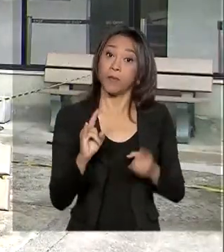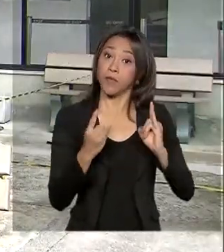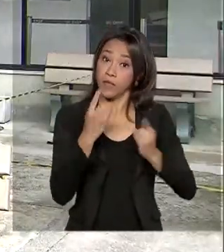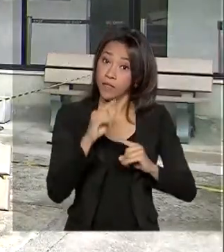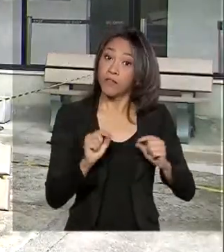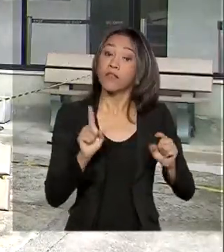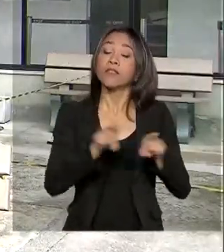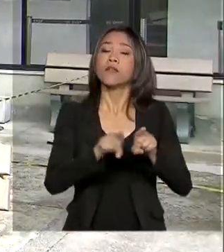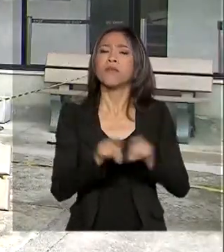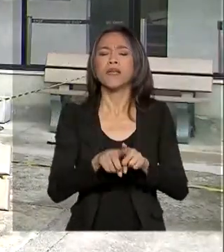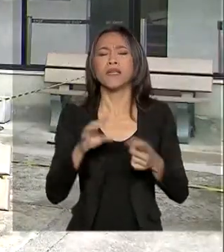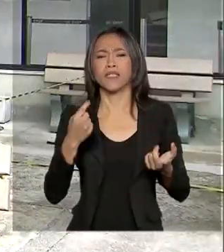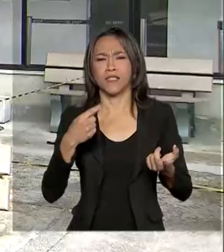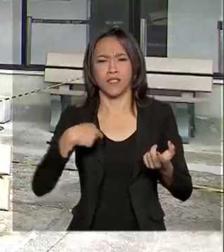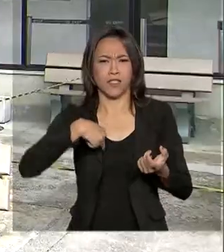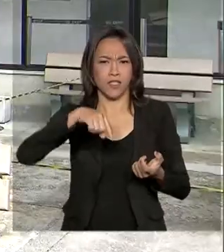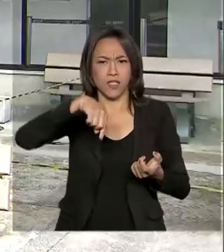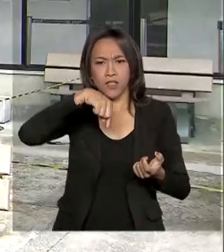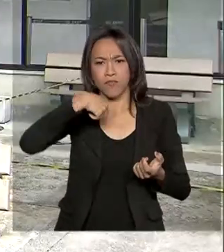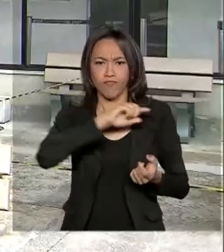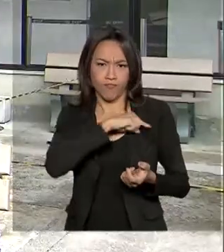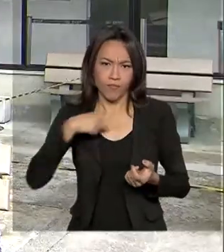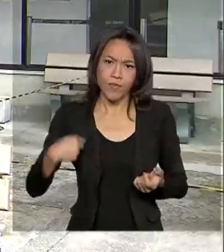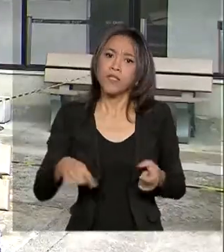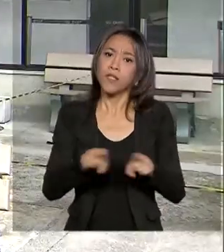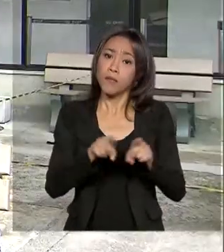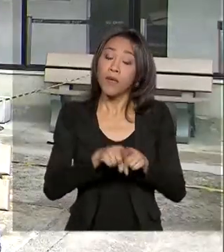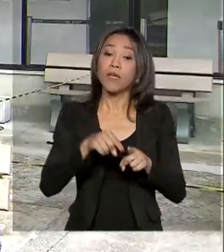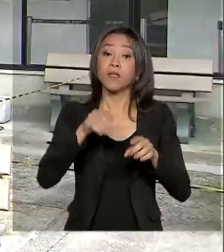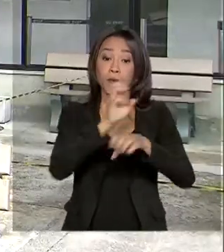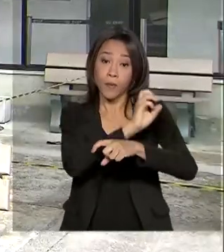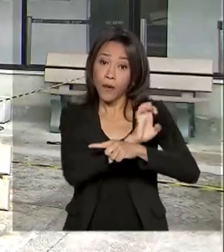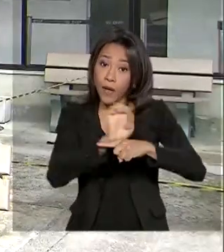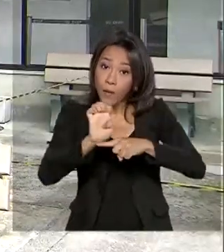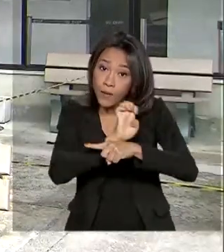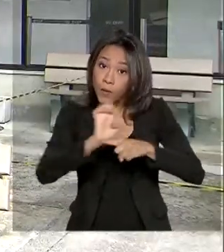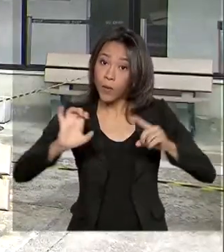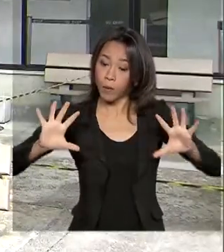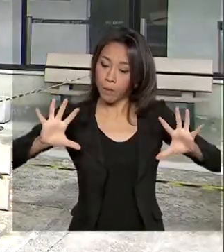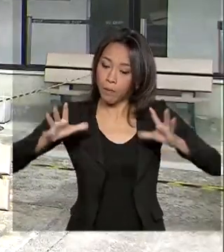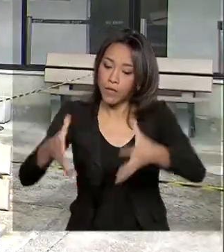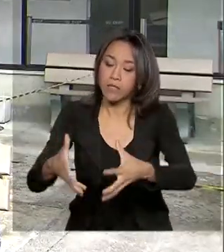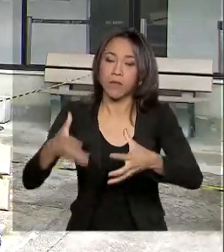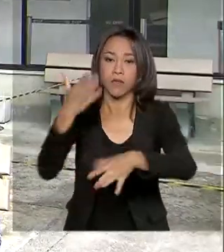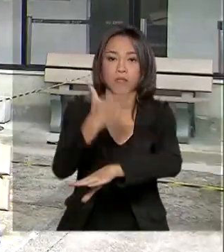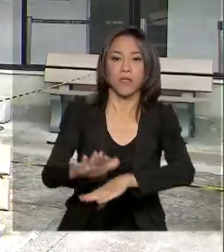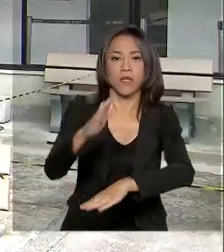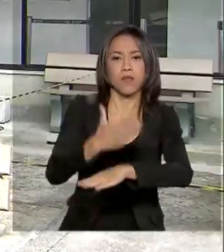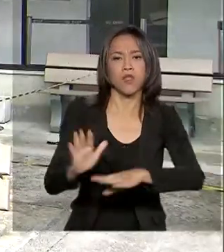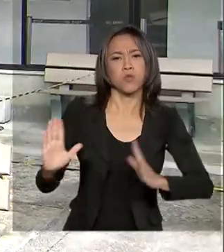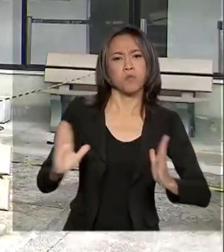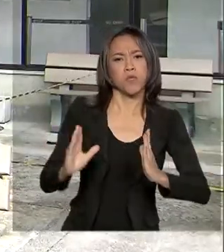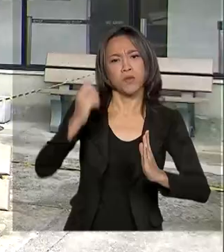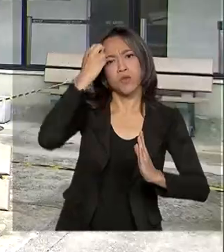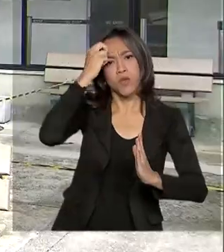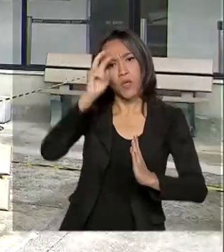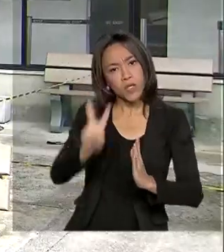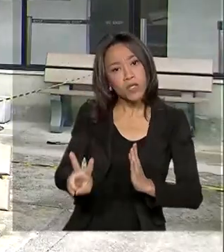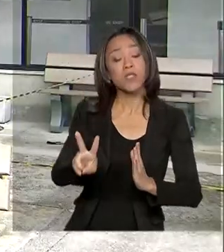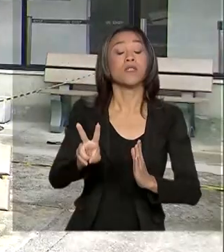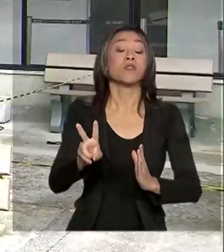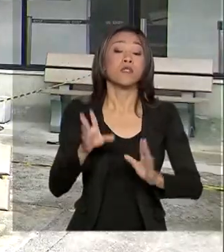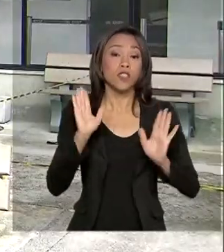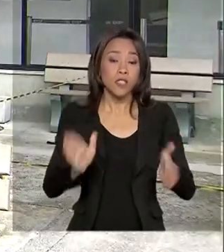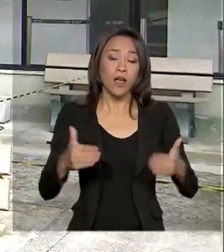do Paraguai e do Peru. O treinamento realizado a pedido da Organização Pan-Americana da Saúde teve a duração de dois dias. O Ministério da Saúde